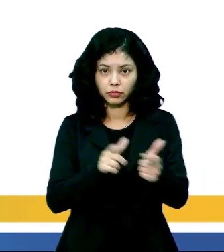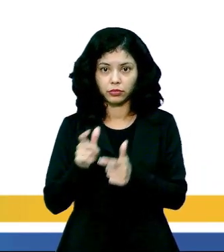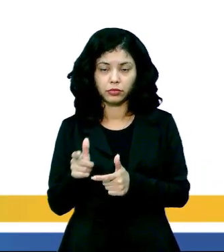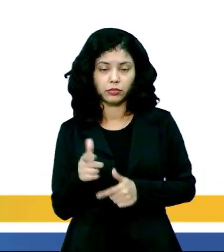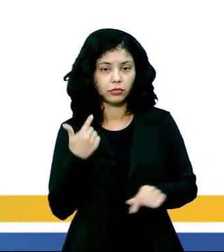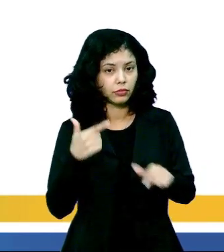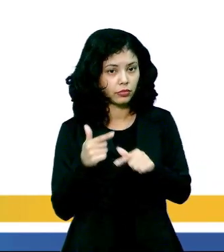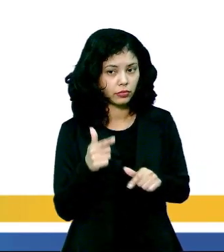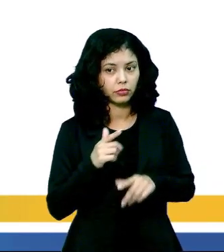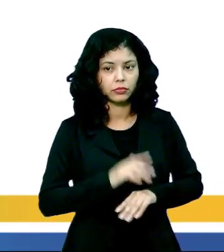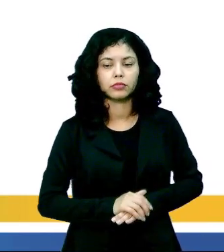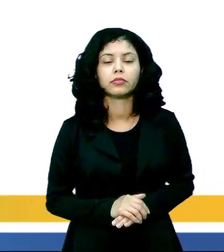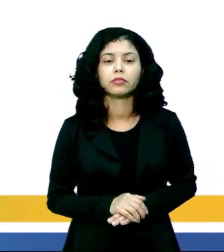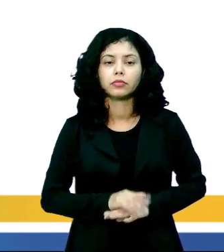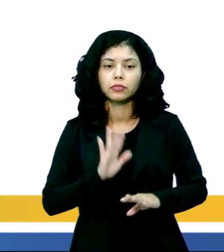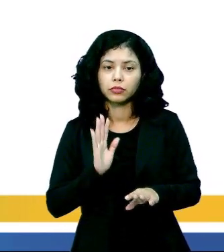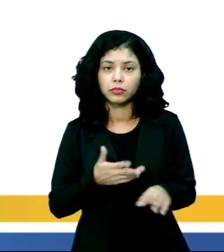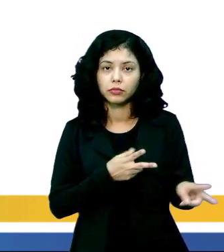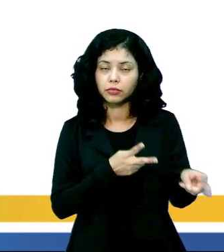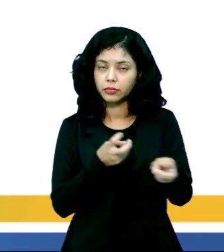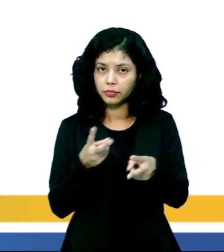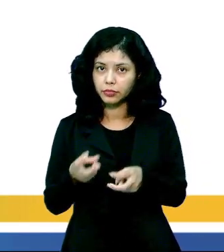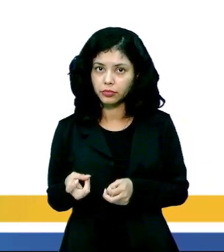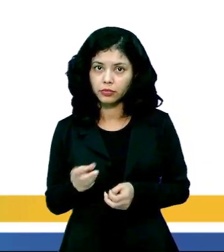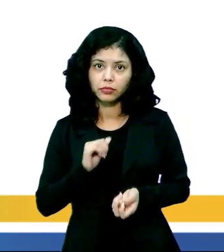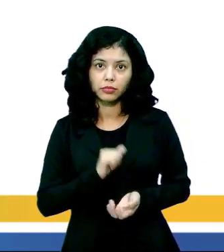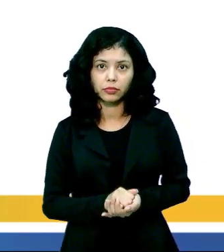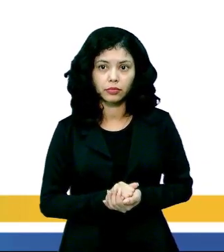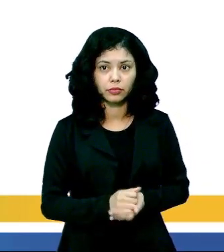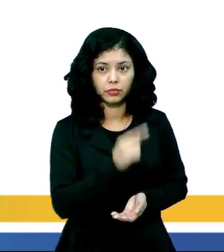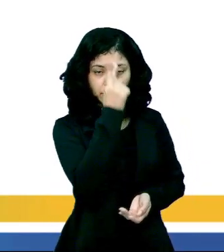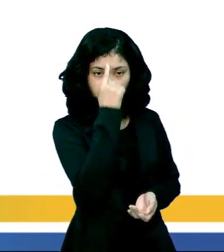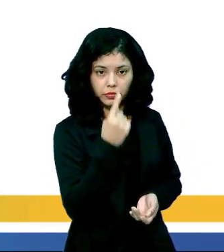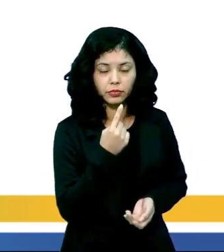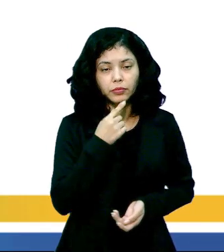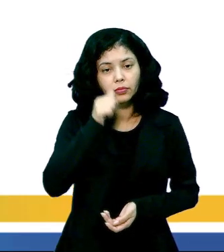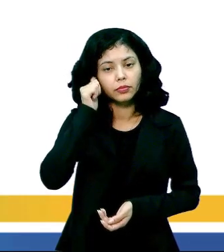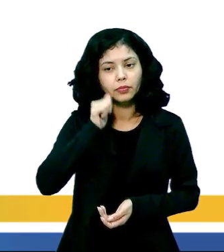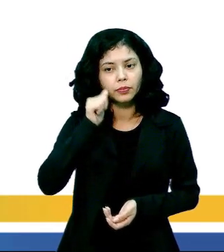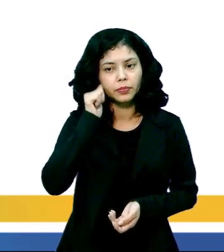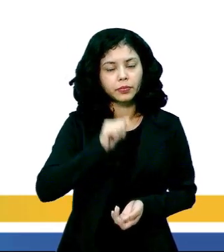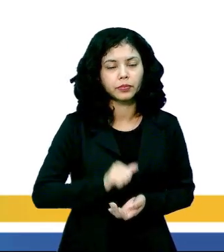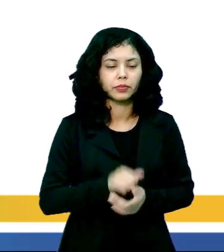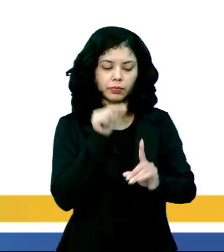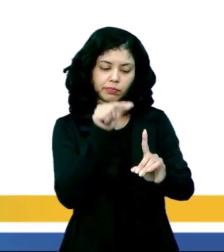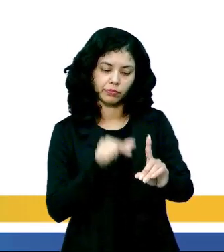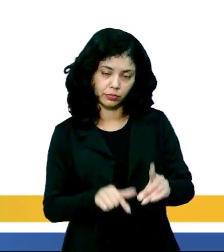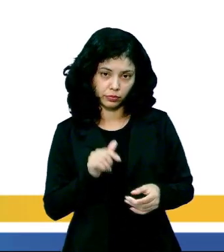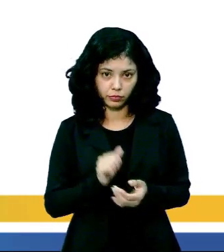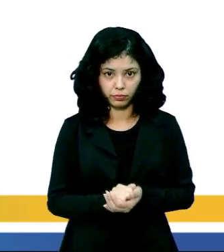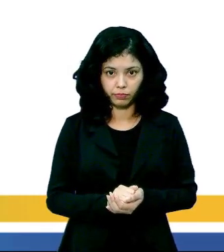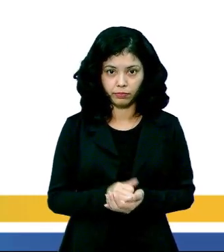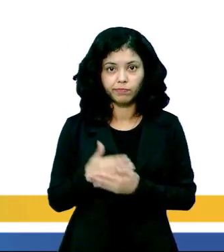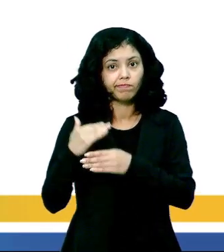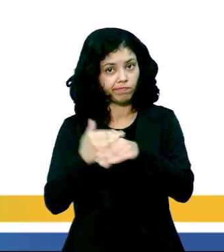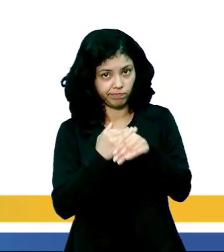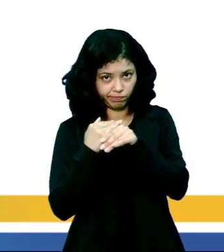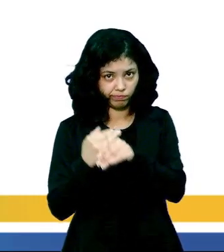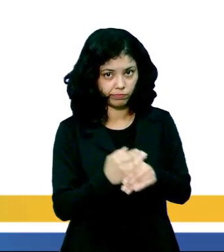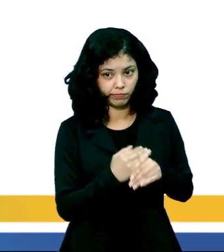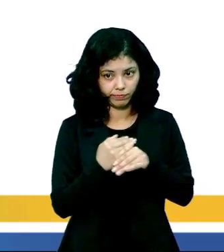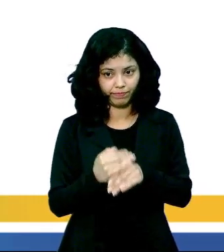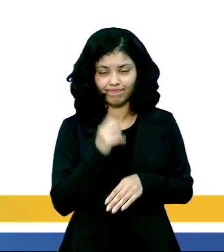de trabalho. Mas nós podemos perceber que para a figura feminina, essa travessia, ela não vai ser uma